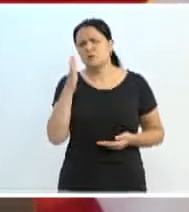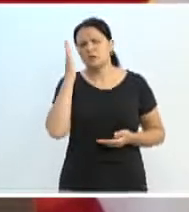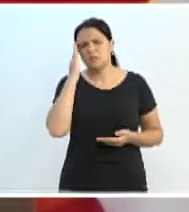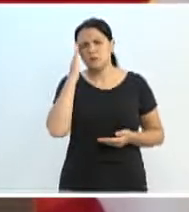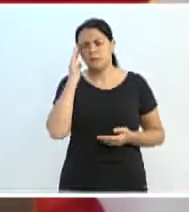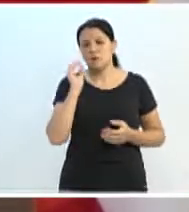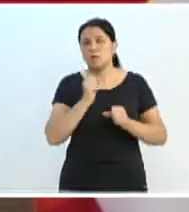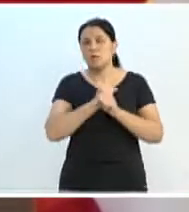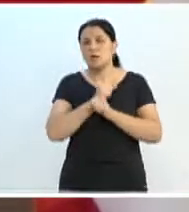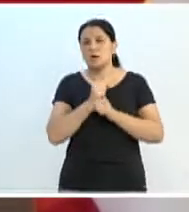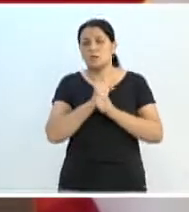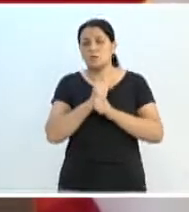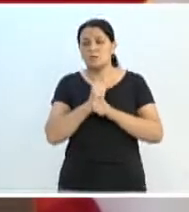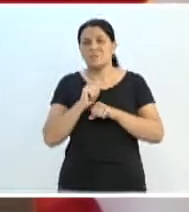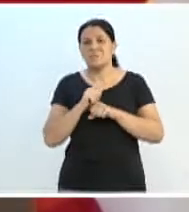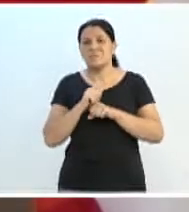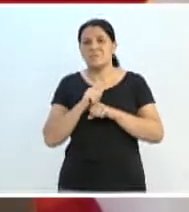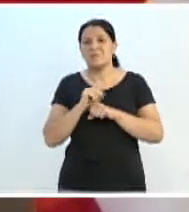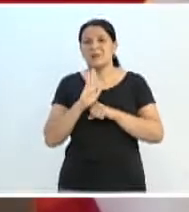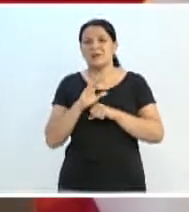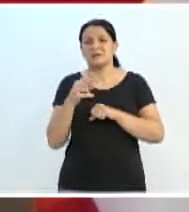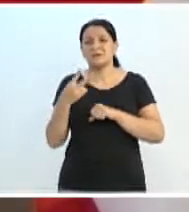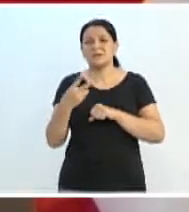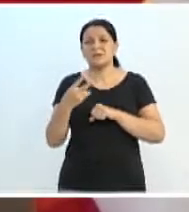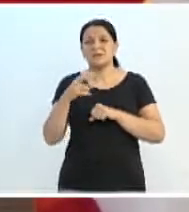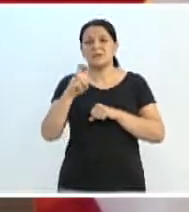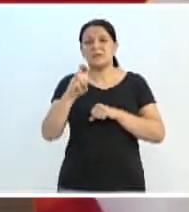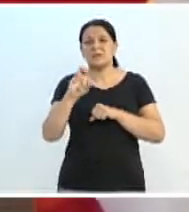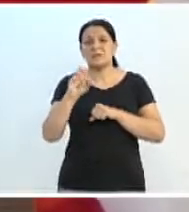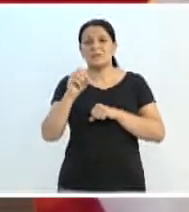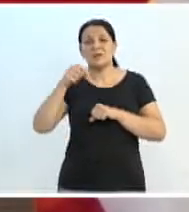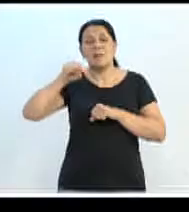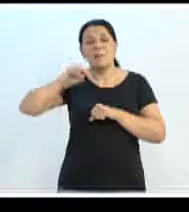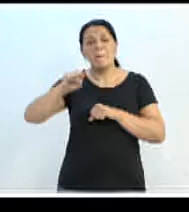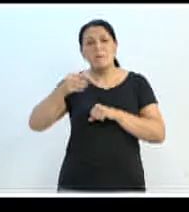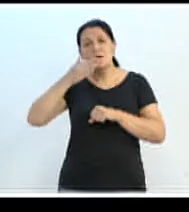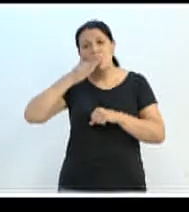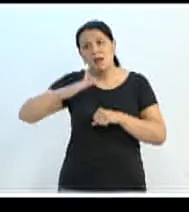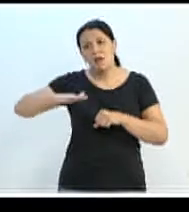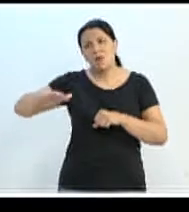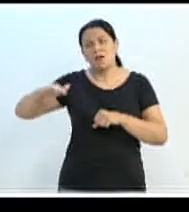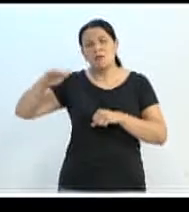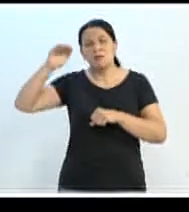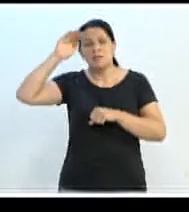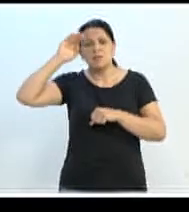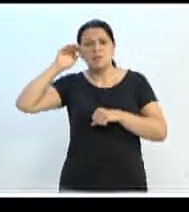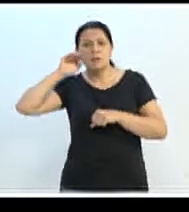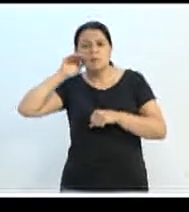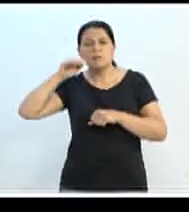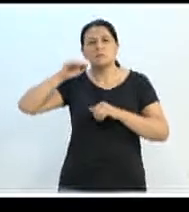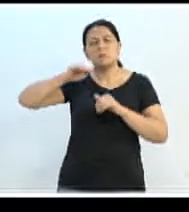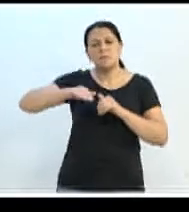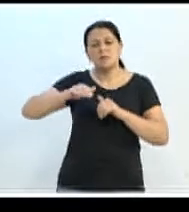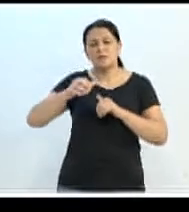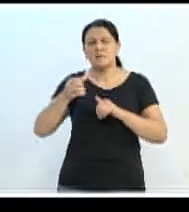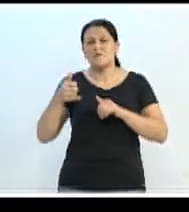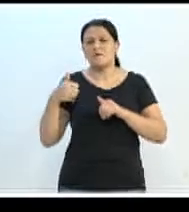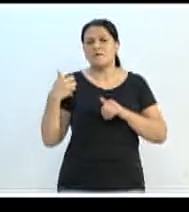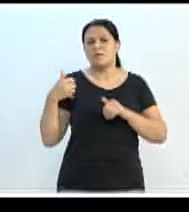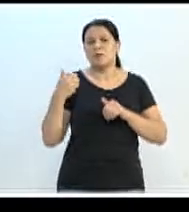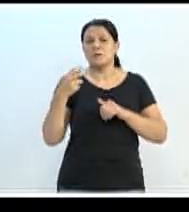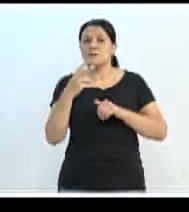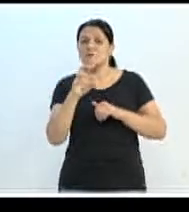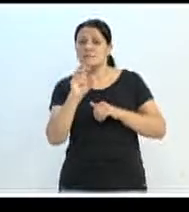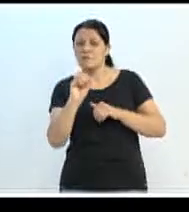anualmente mais de 250 mil crianças e adolescentes com menos de 20 anos são diagnosticados com